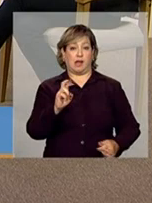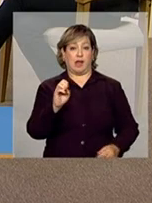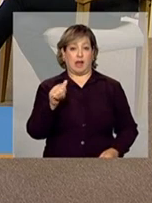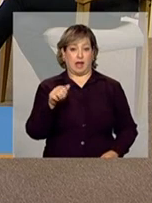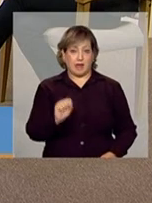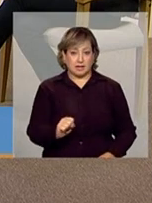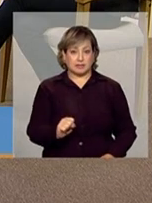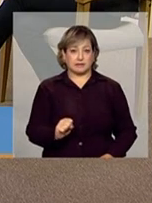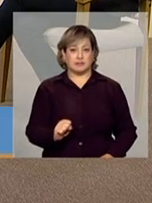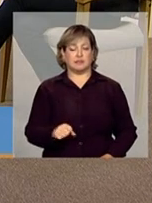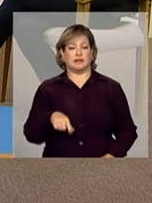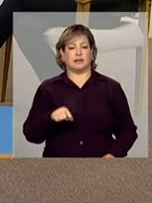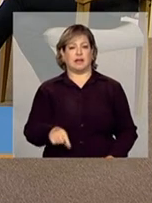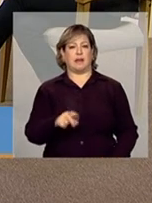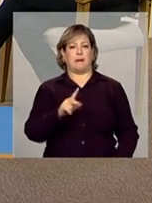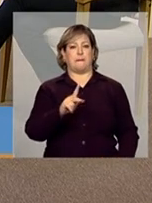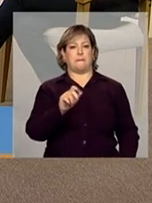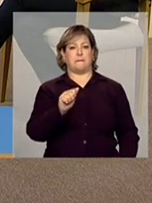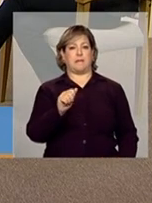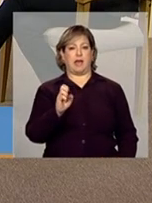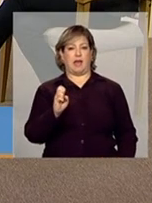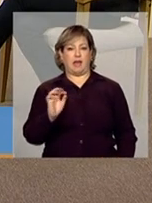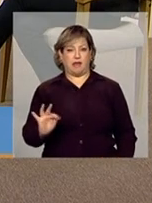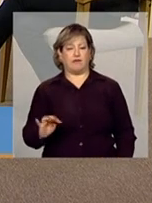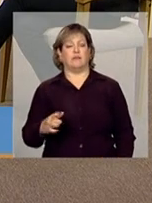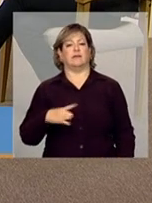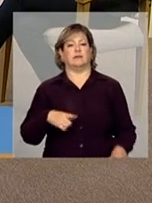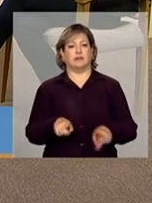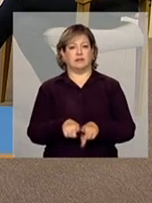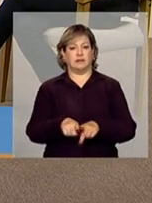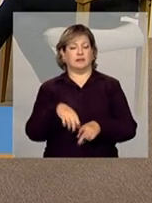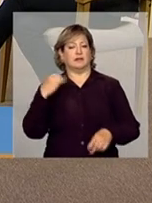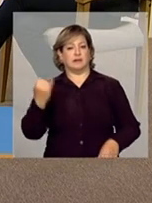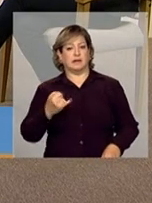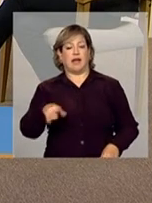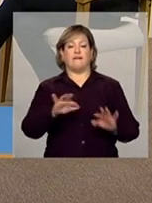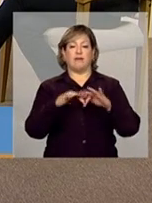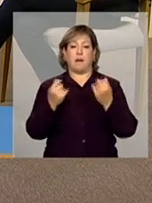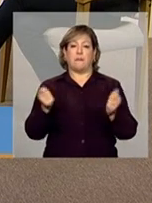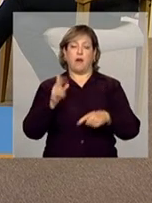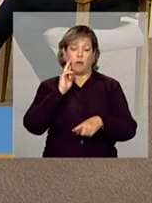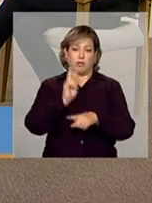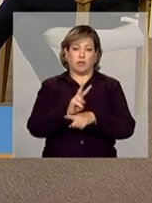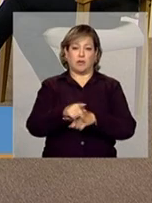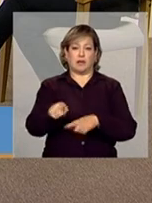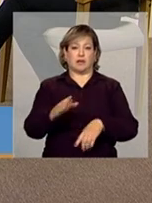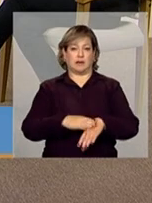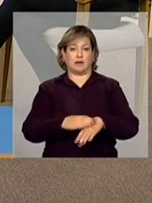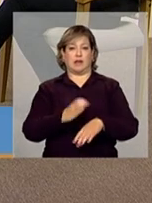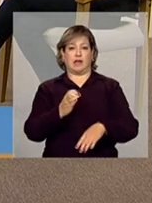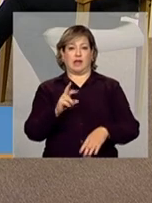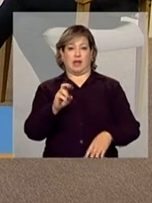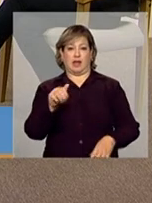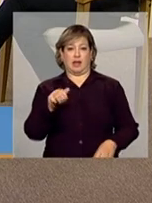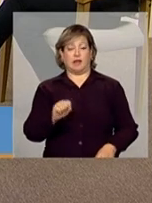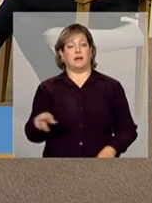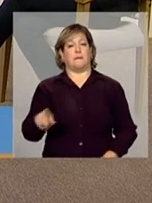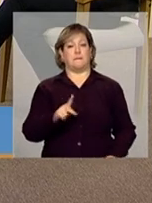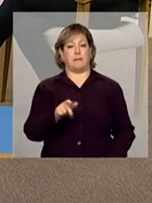serviço PAEF, ao CREAS, seja realmente efetivada e a família possa ser acompanhada pelo CREAS, pelo PAEF.